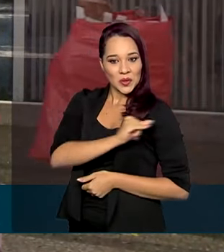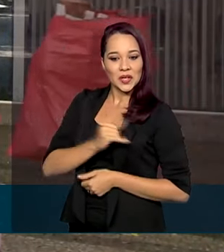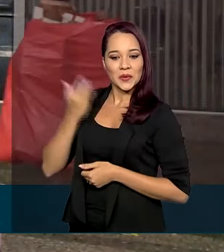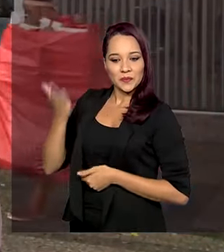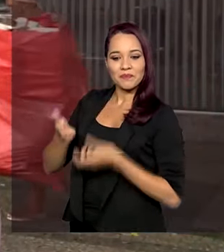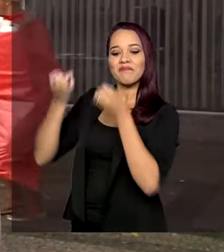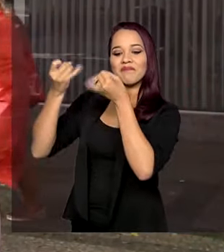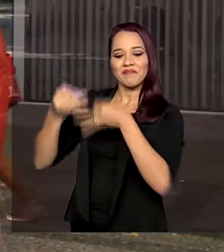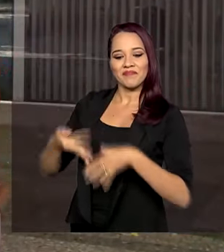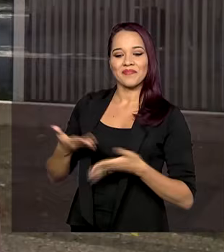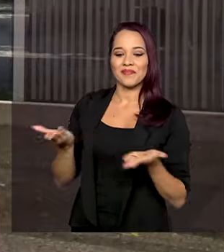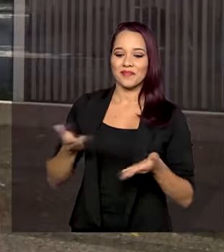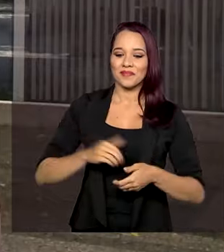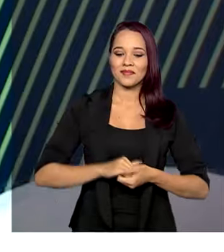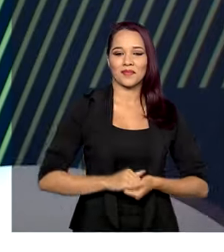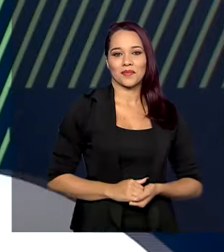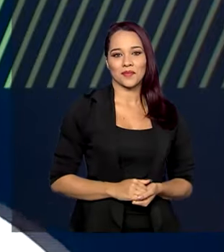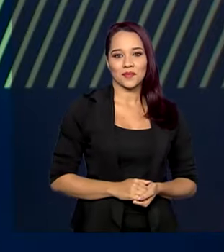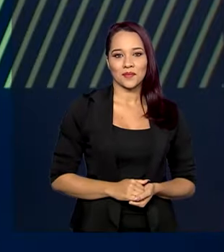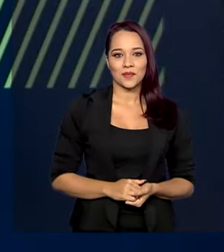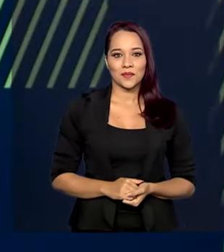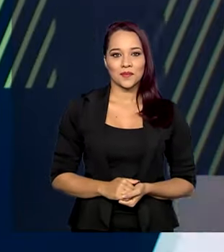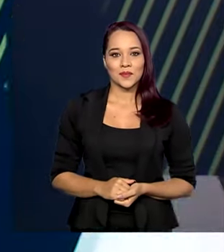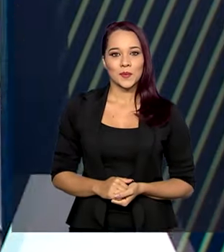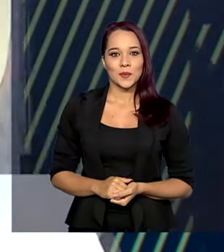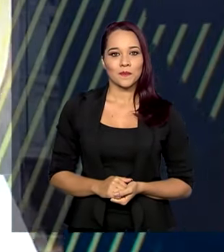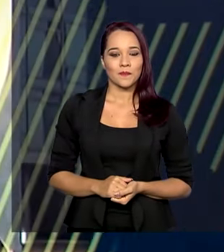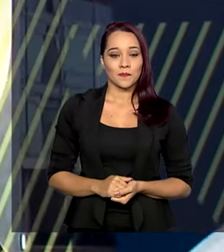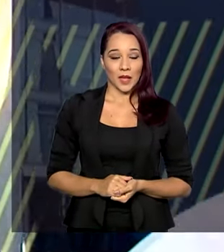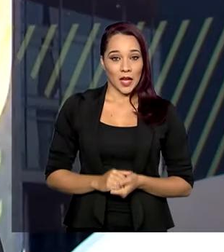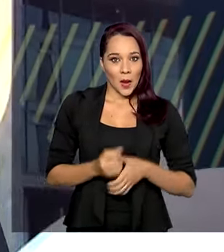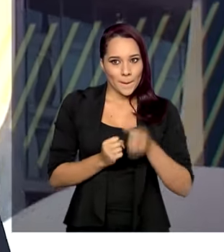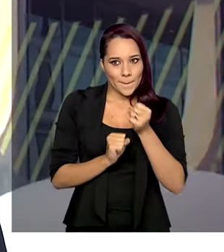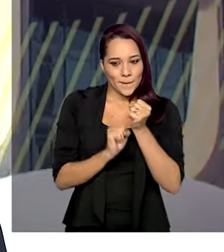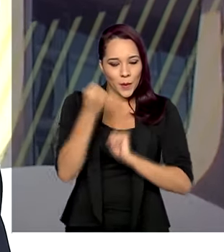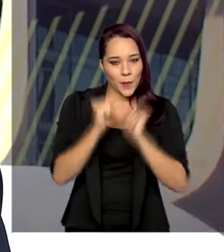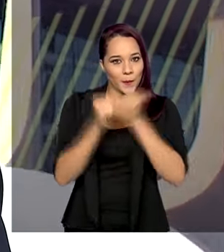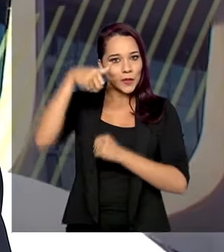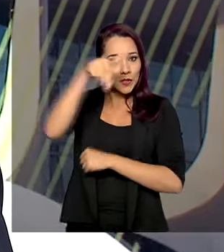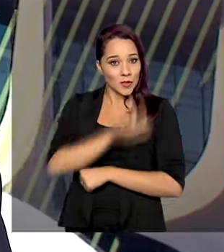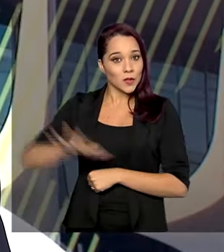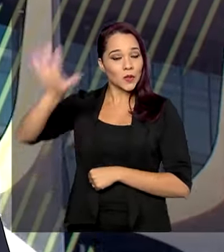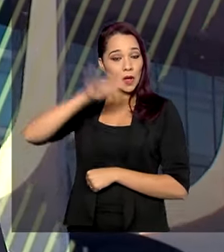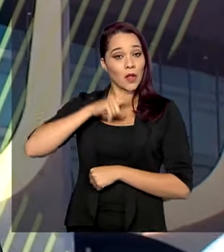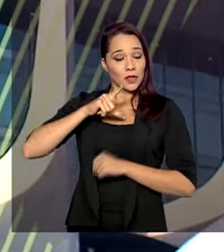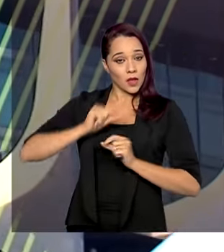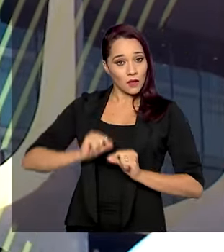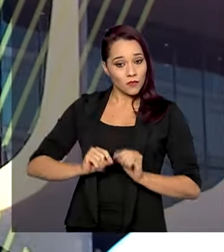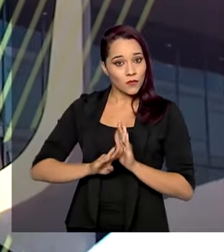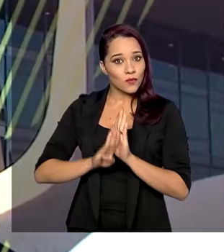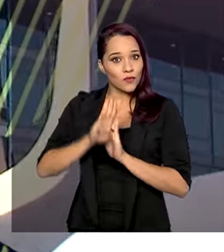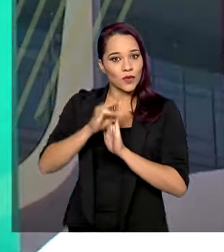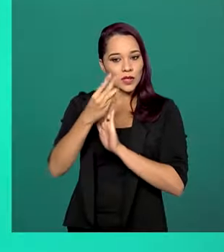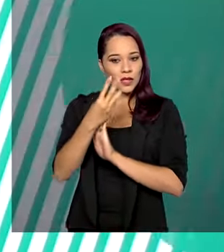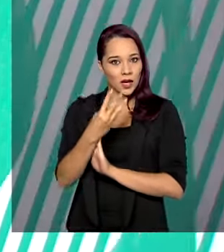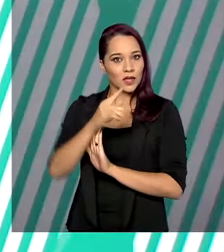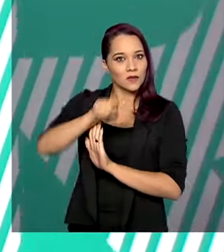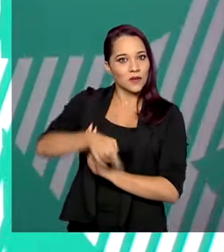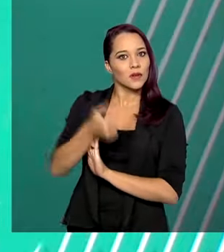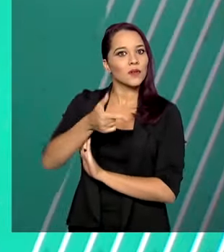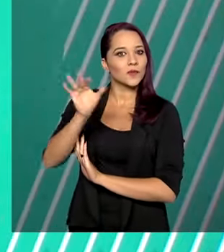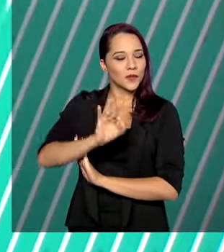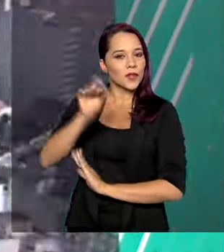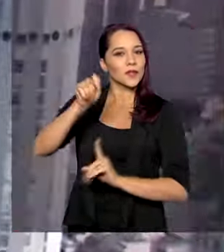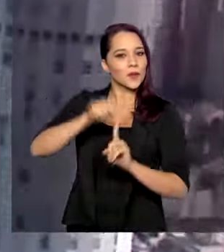Maurício de Almeida para o Governo Agora. E a produção da indústria nacional teve alta de 3,2%